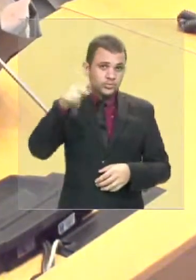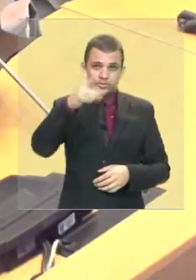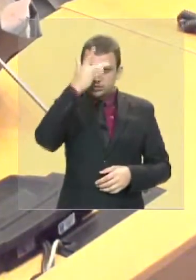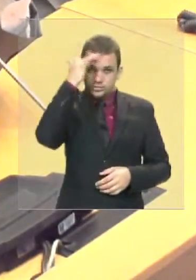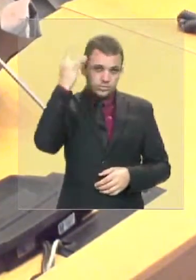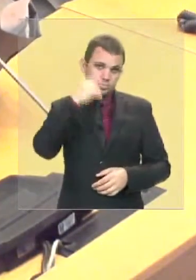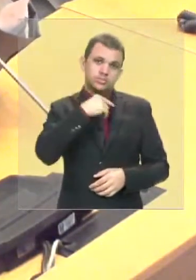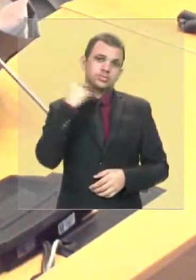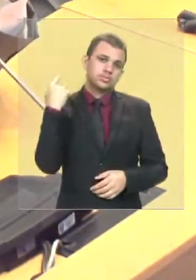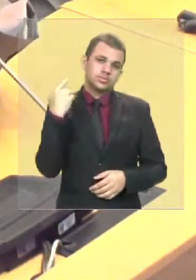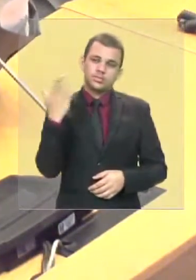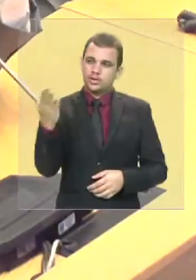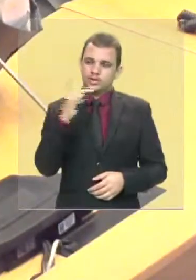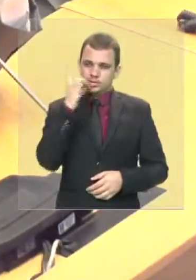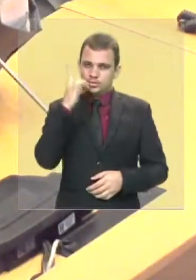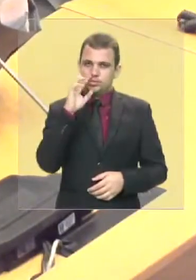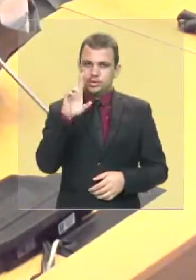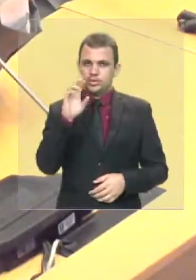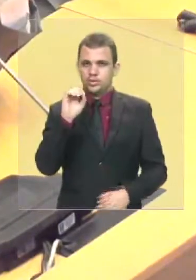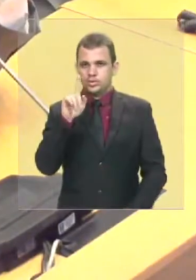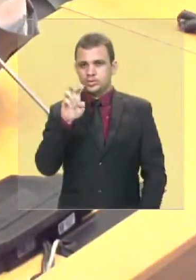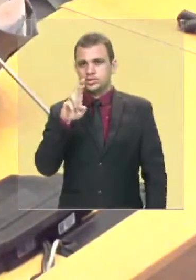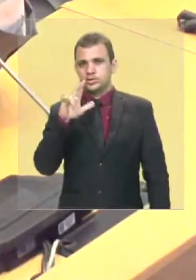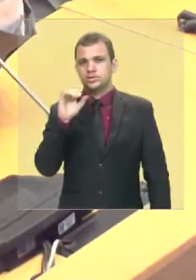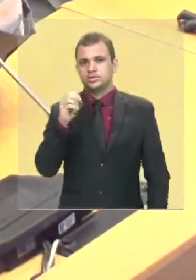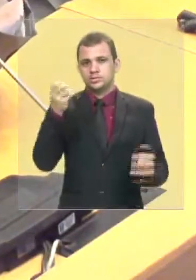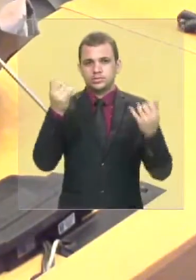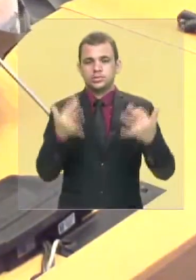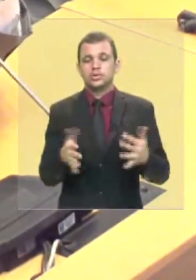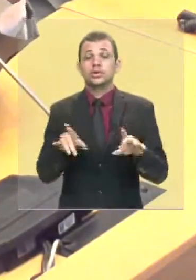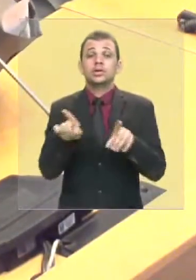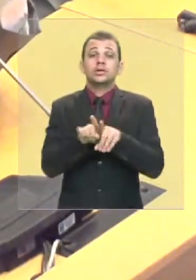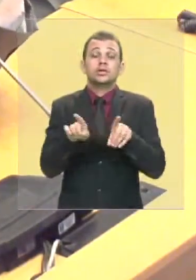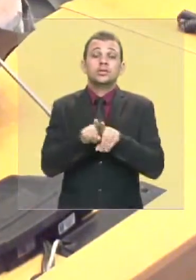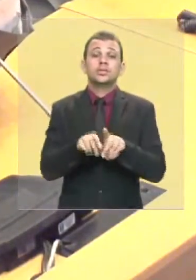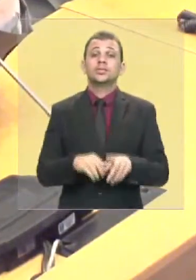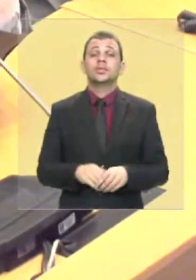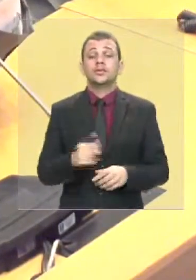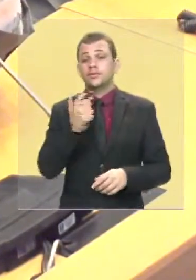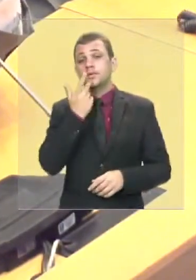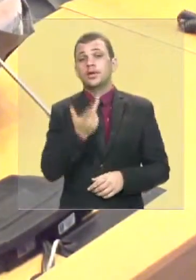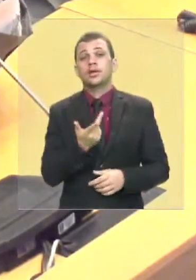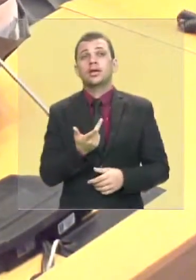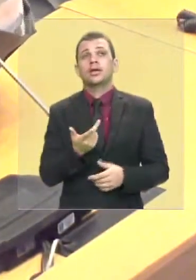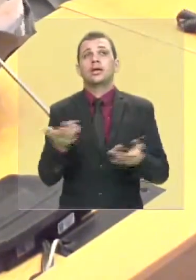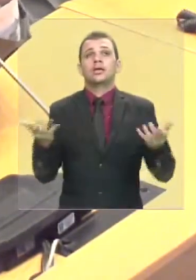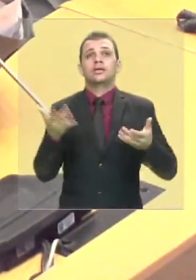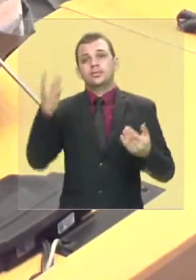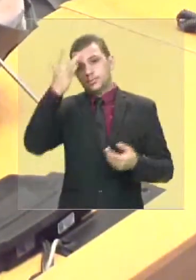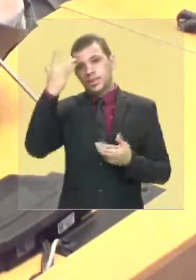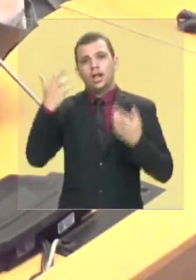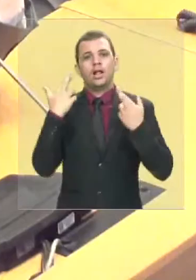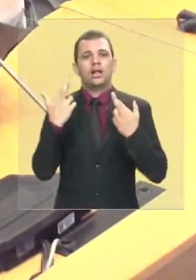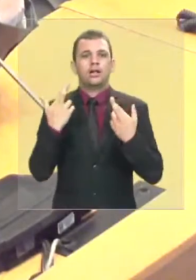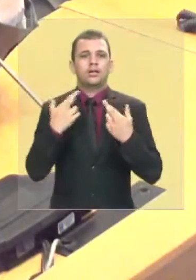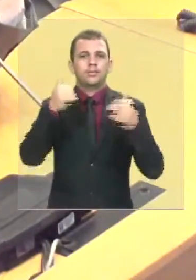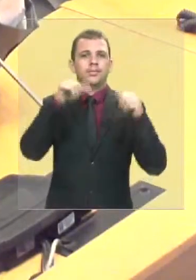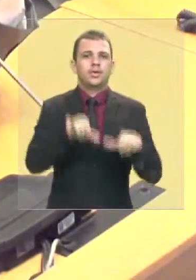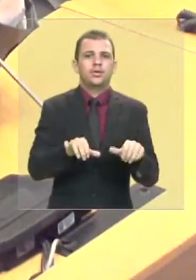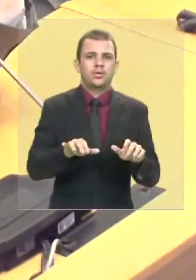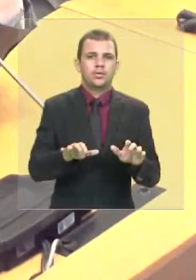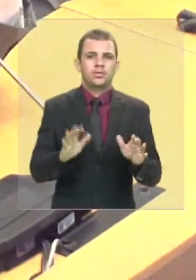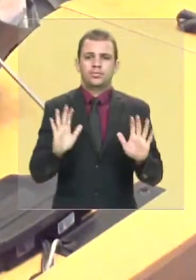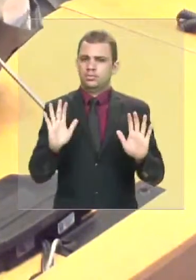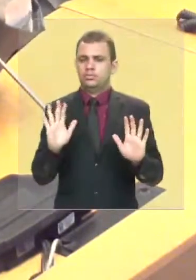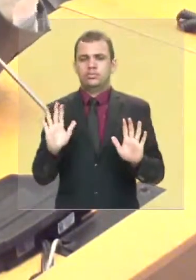como disse o deputado Rogério Cafeteira também. E outra coisa, é só dizer que essa torcida de quanto pior melhor, isso não faz parte do nosso